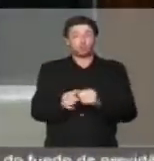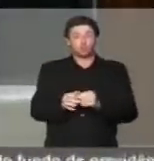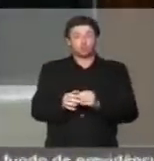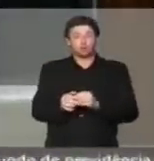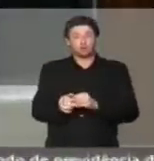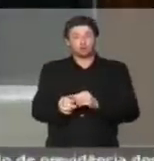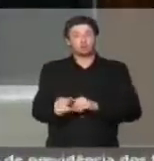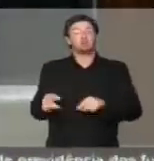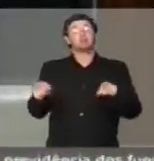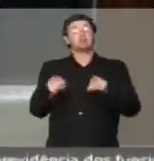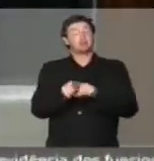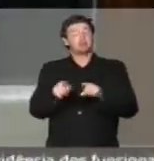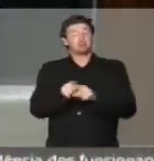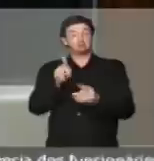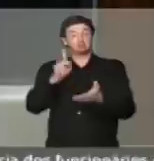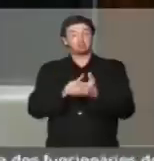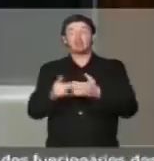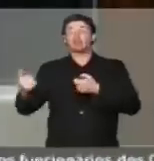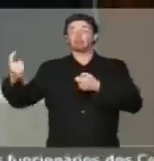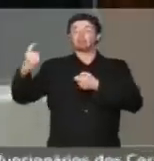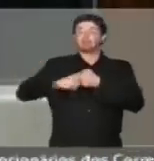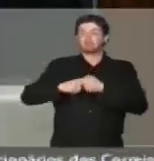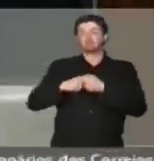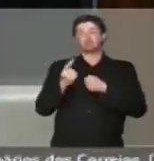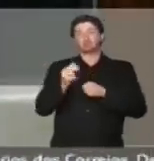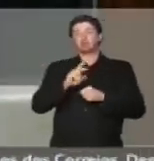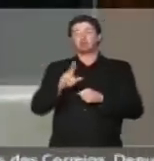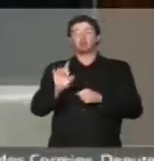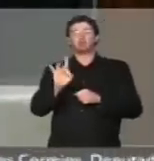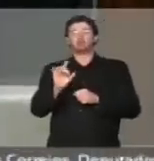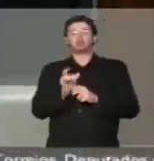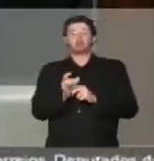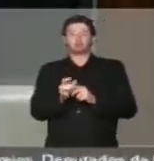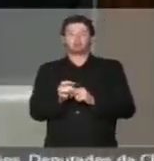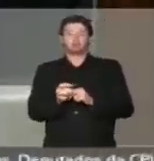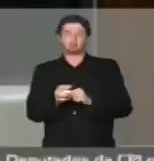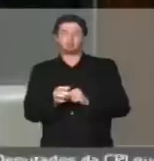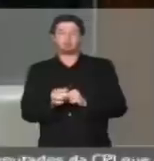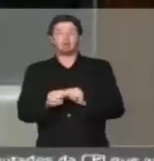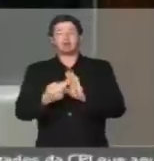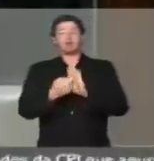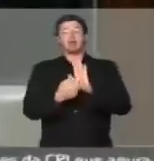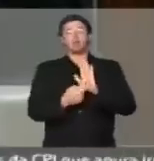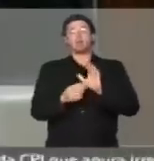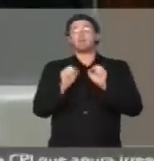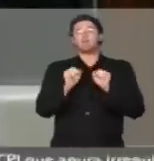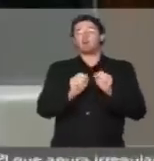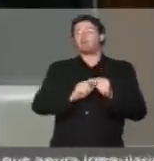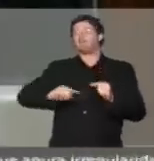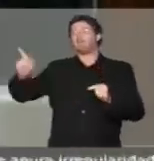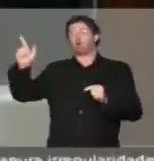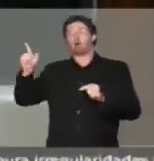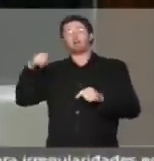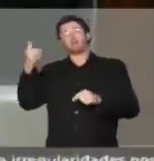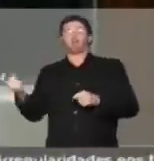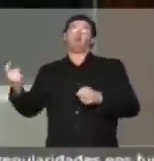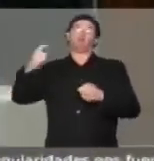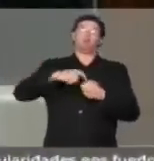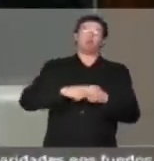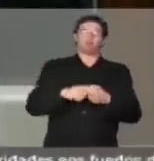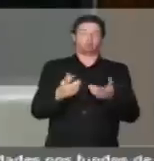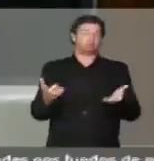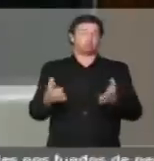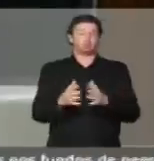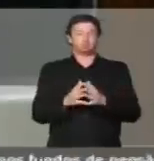verdadeiramente repatriar, e não simplesmente regularizar, como pretende o projeto em